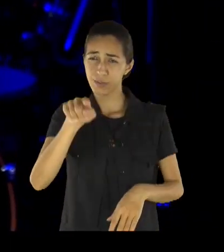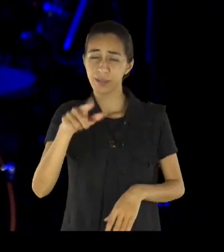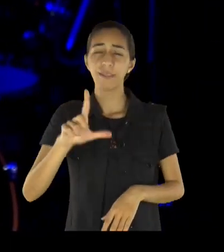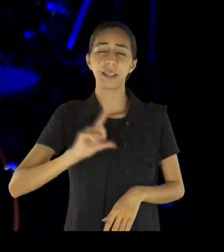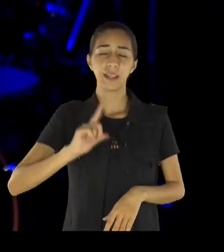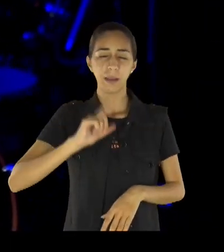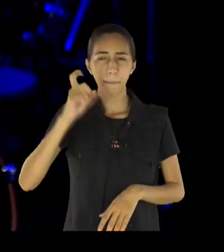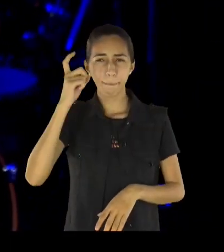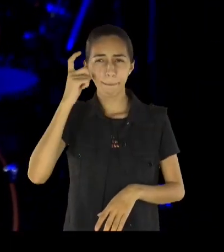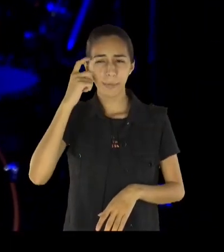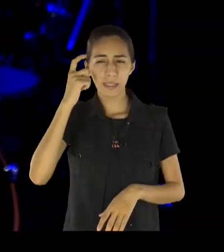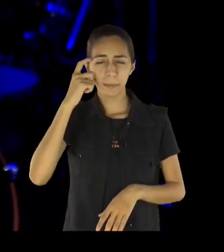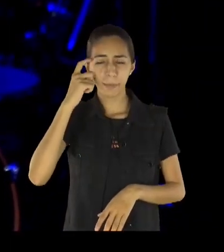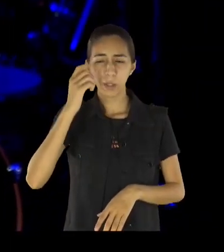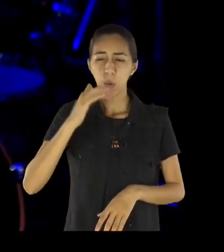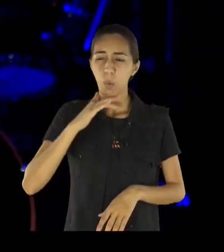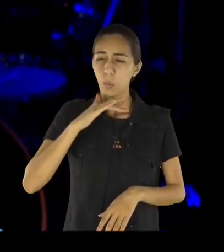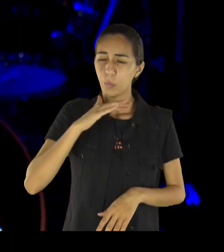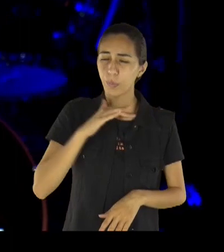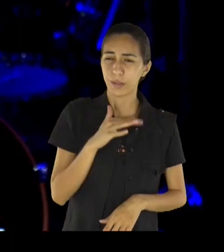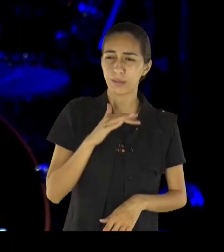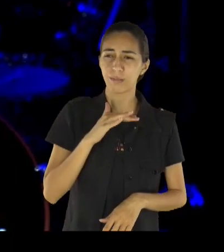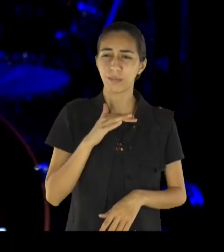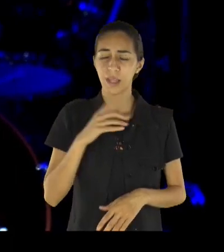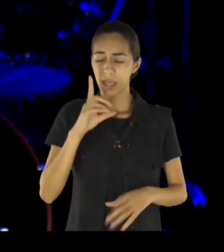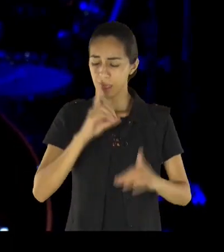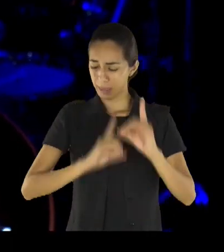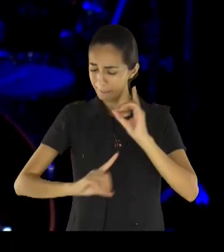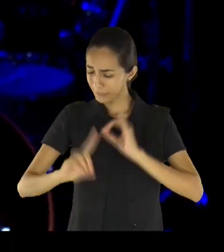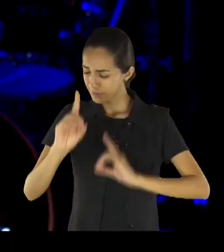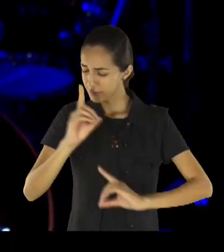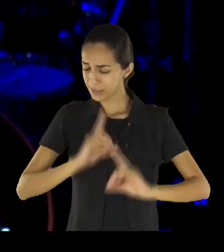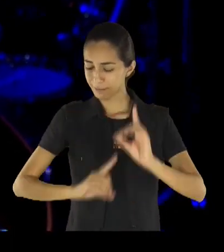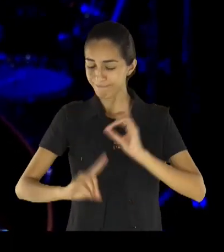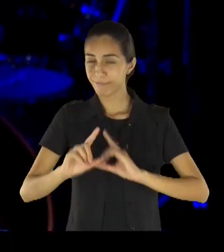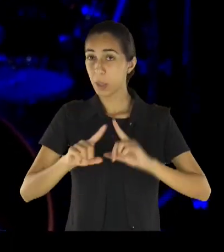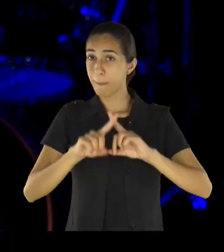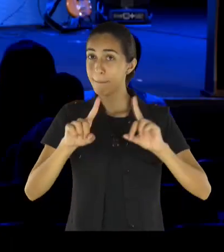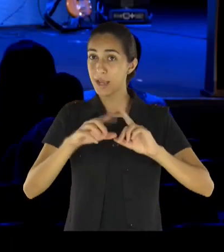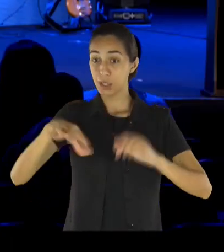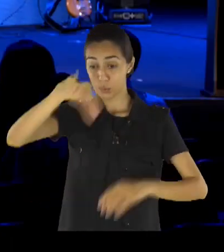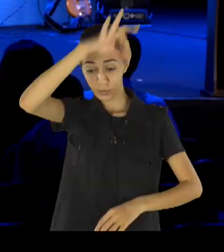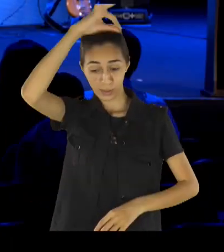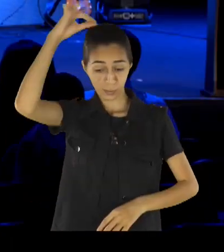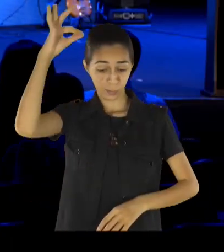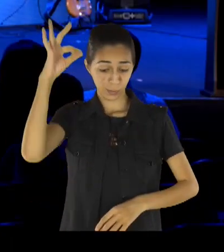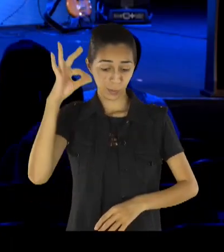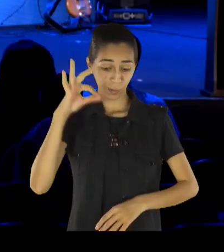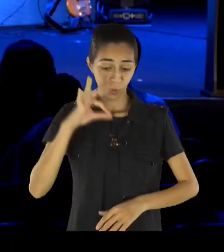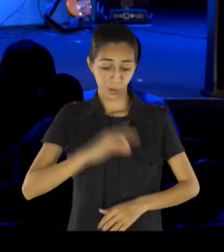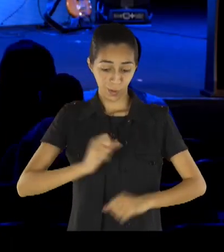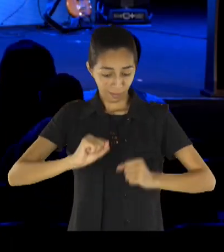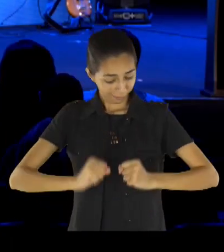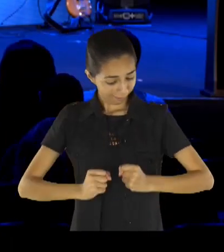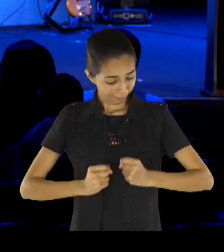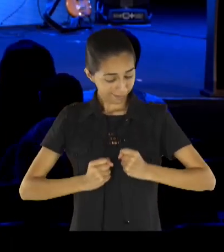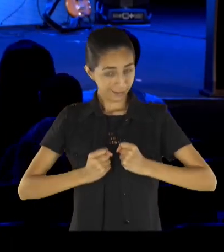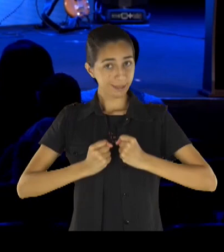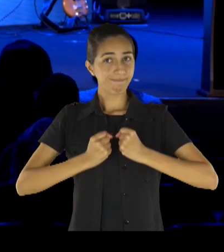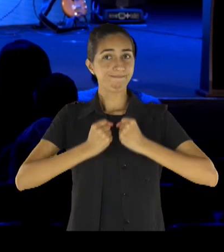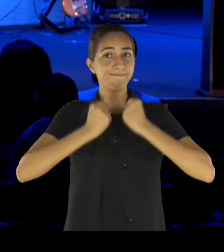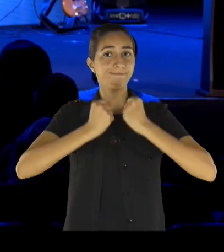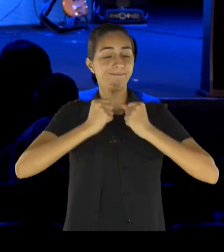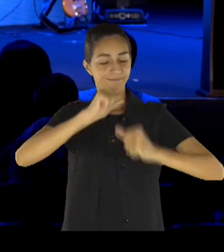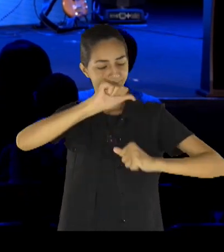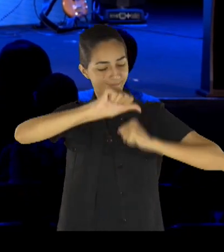depressão, você vai buscar, Espírito Santo da graça, me dá um refrigério, me dá um renovo,